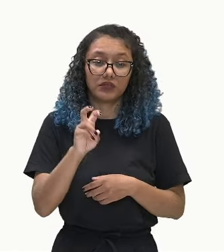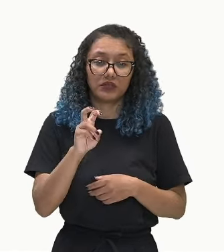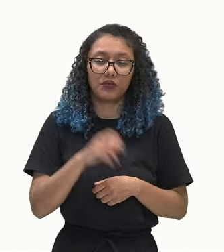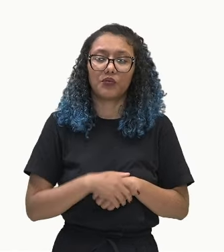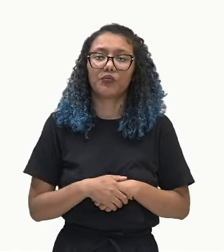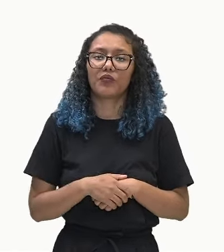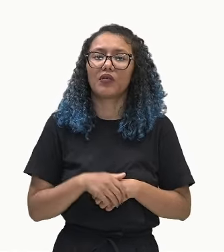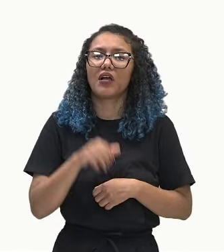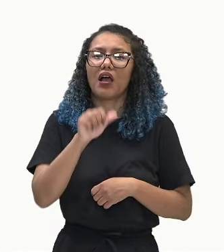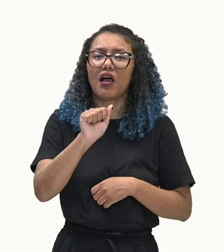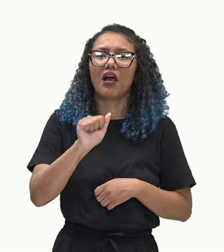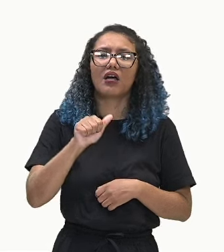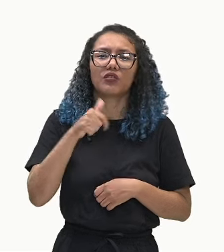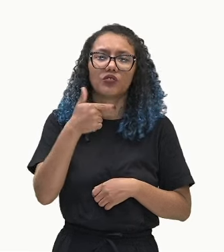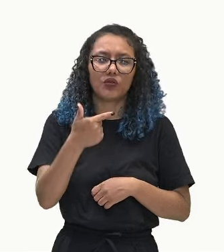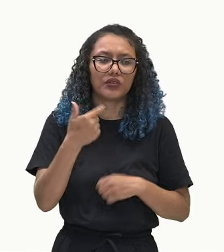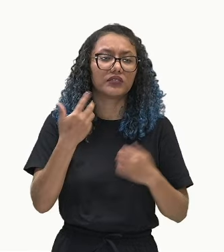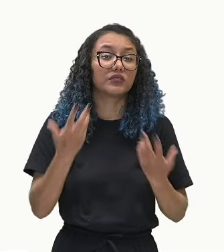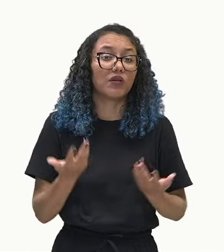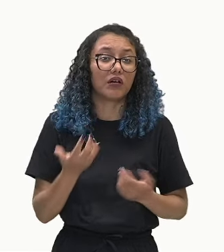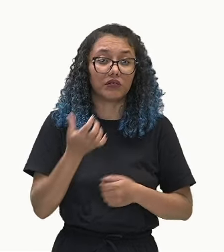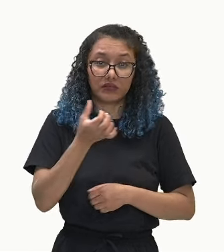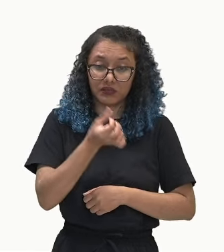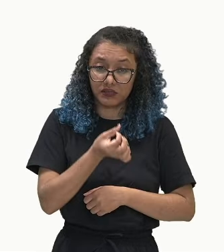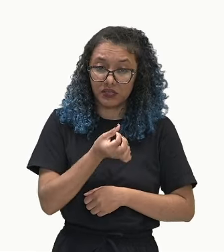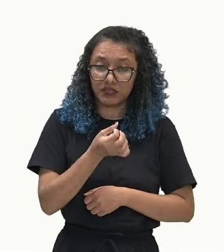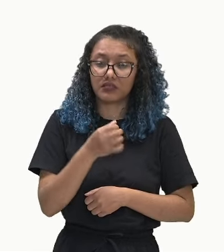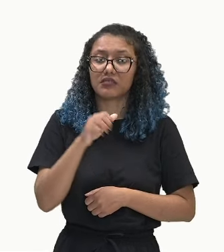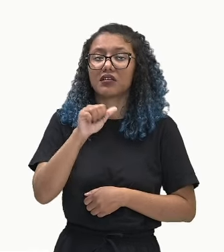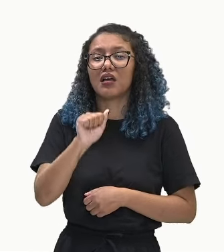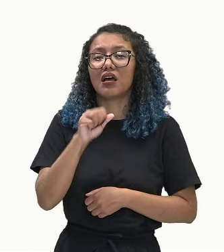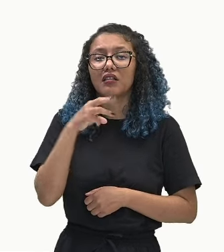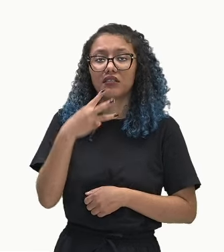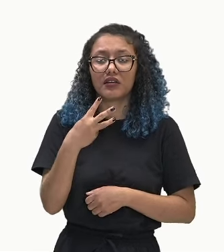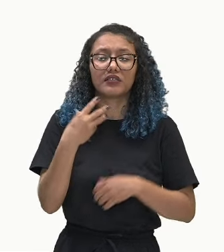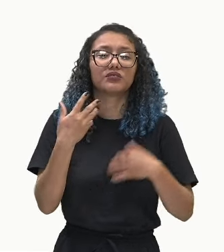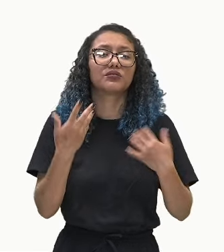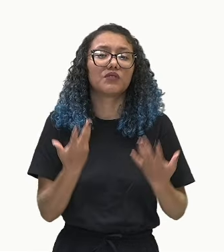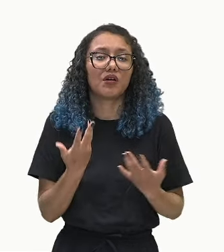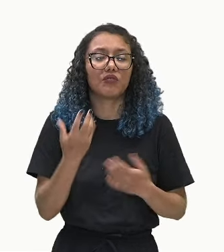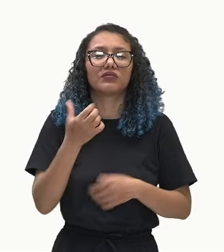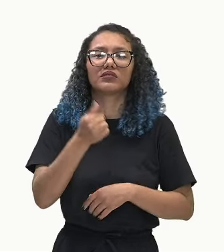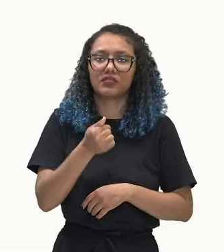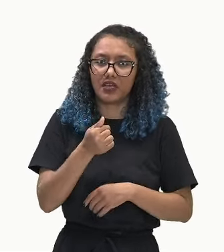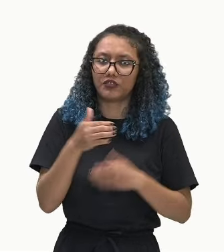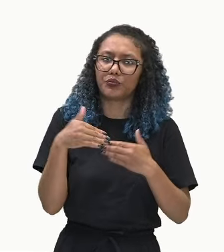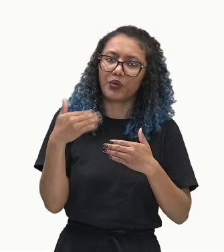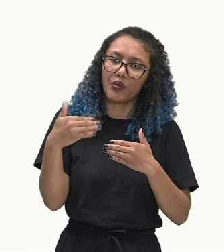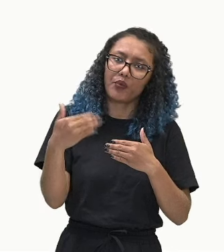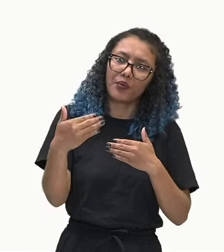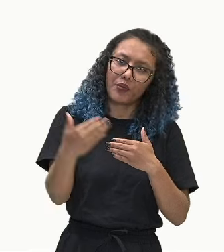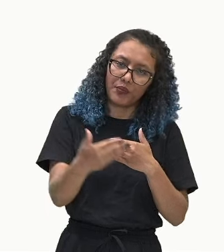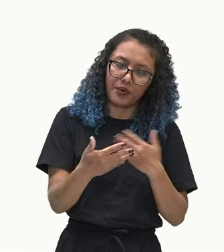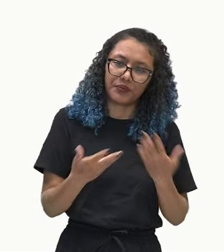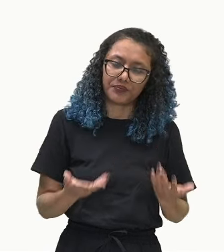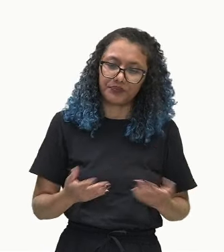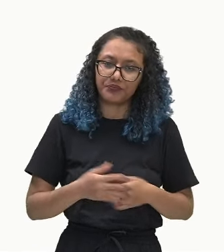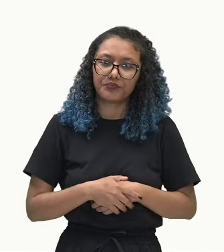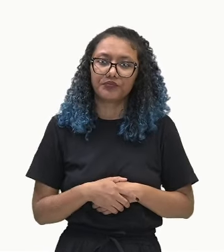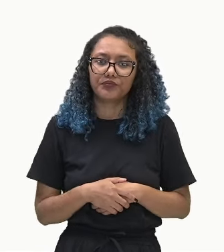A2 é o 6. O A3 é o 7. E assim por diante. O A9,